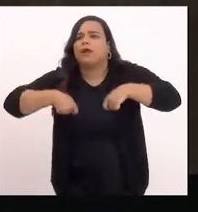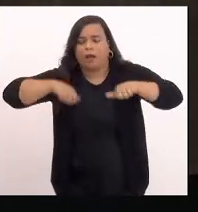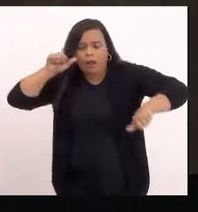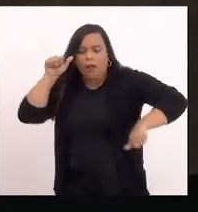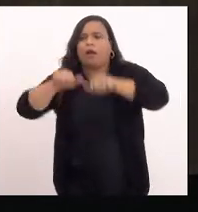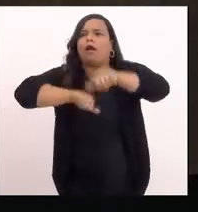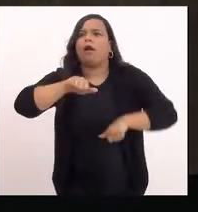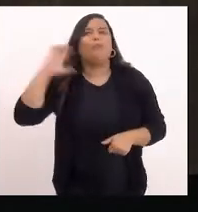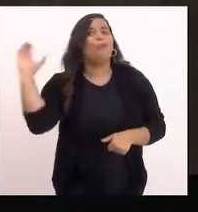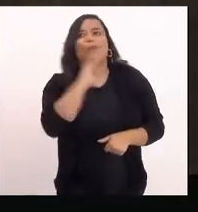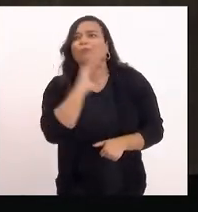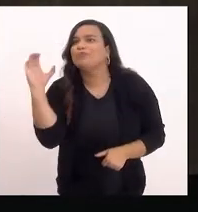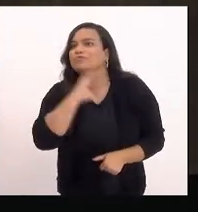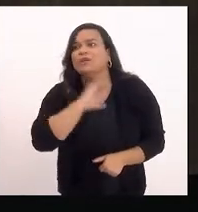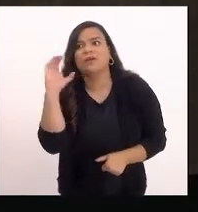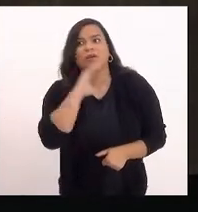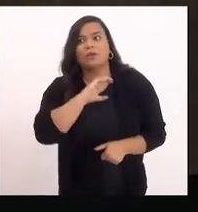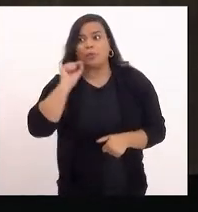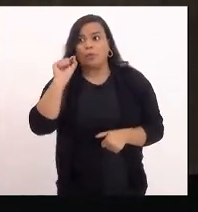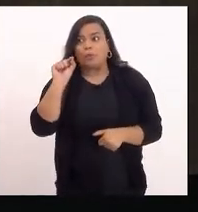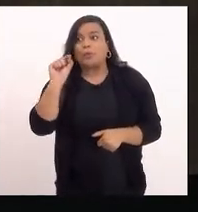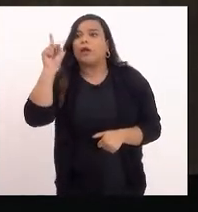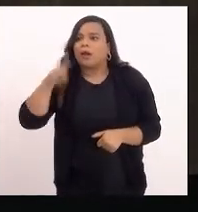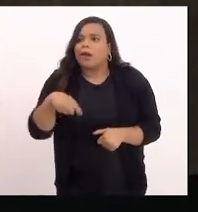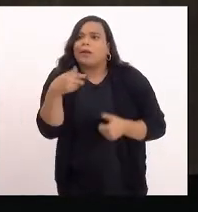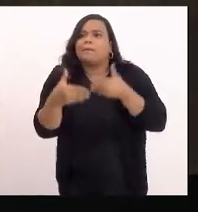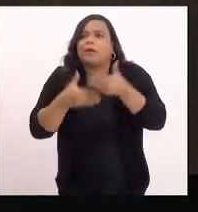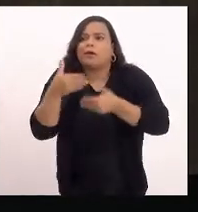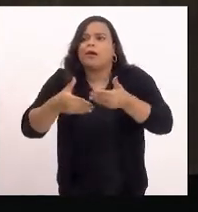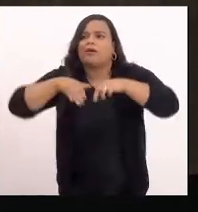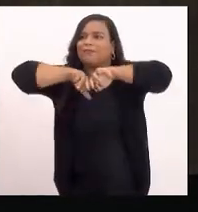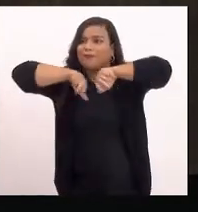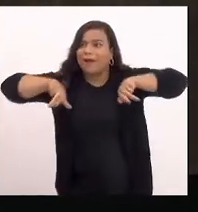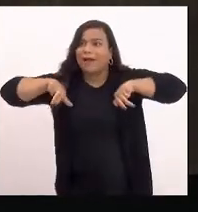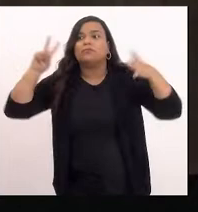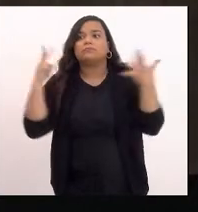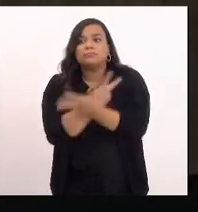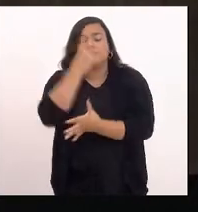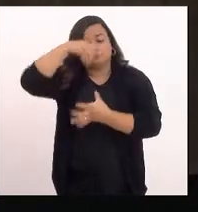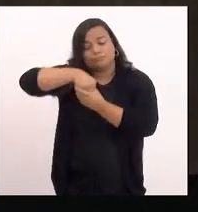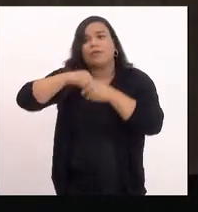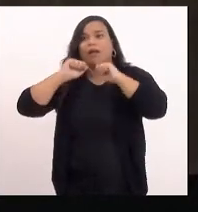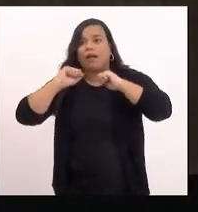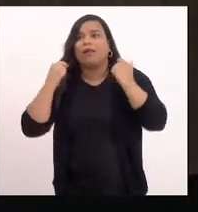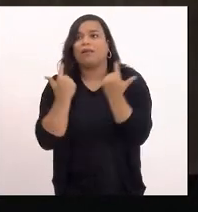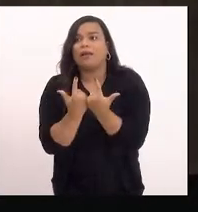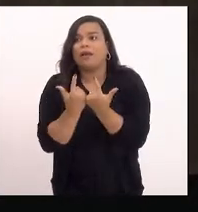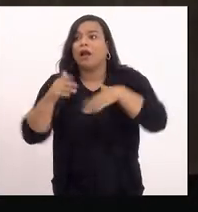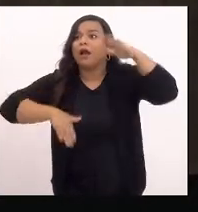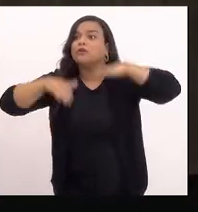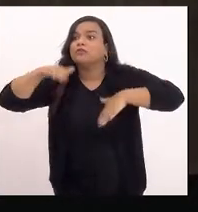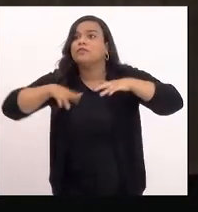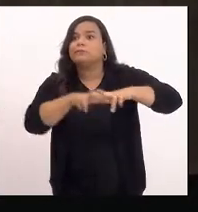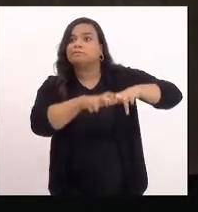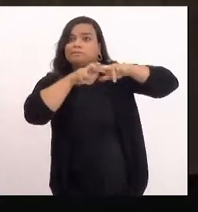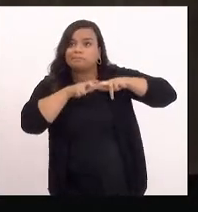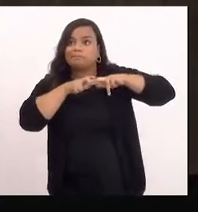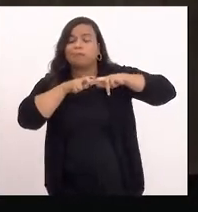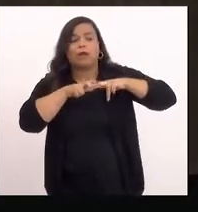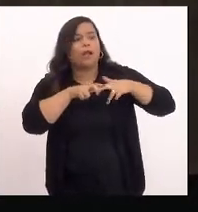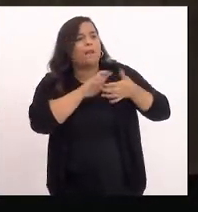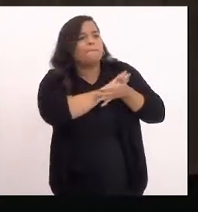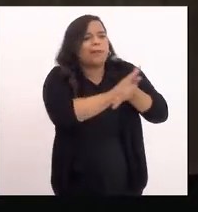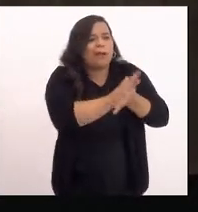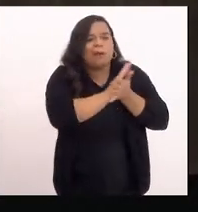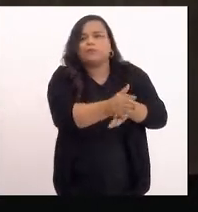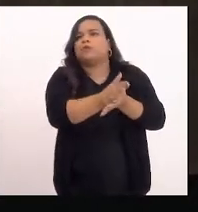urgente nesse procedimento que acontece na alerja, às vezes por razões de preconceito religioso,